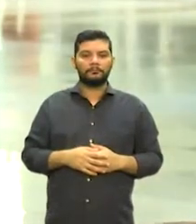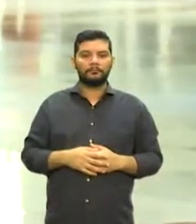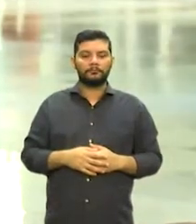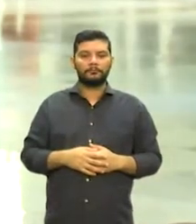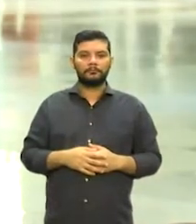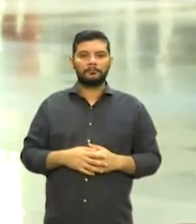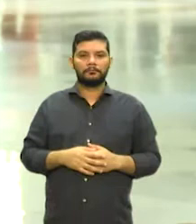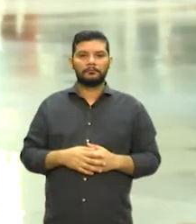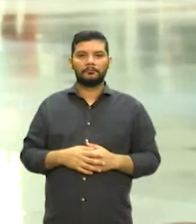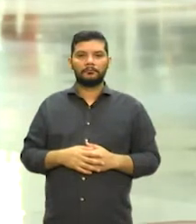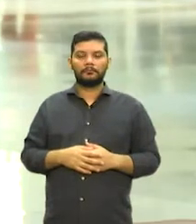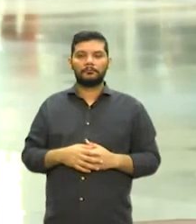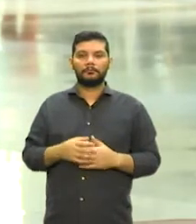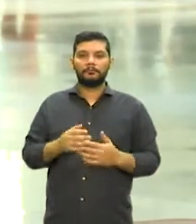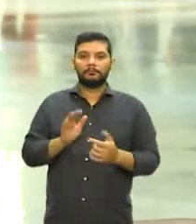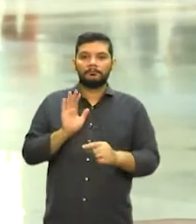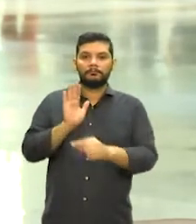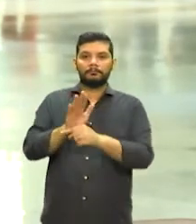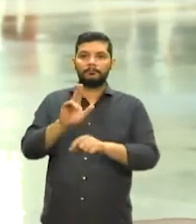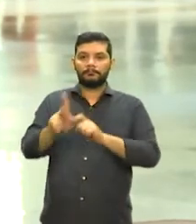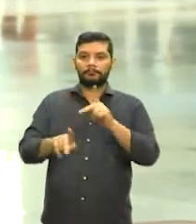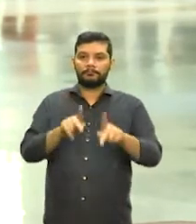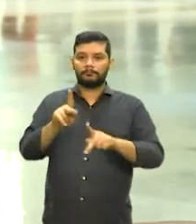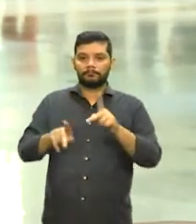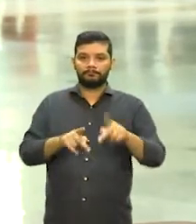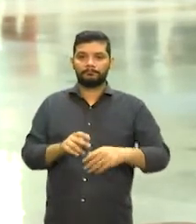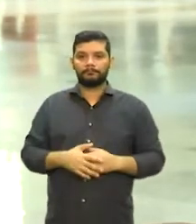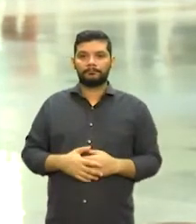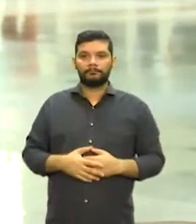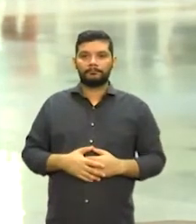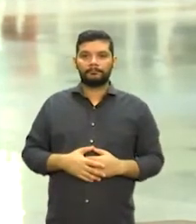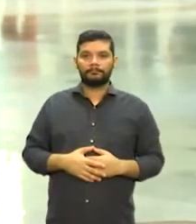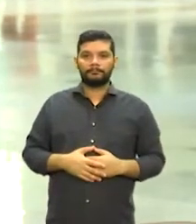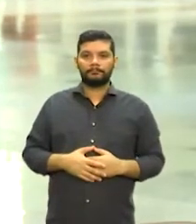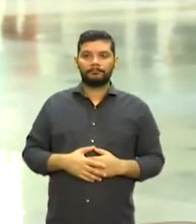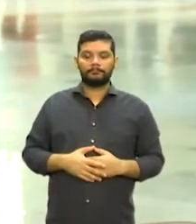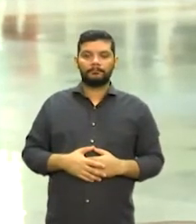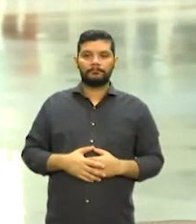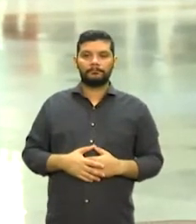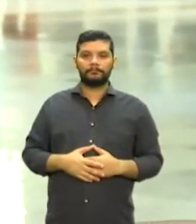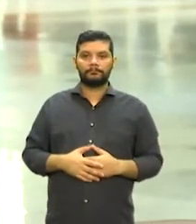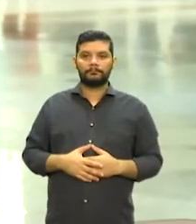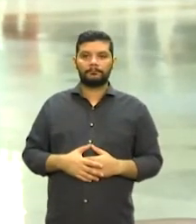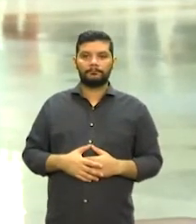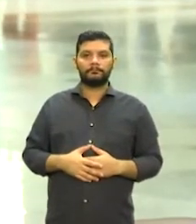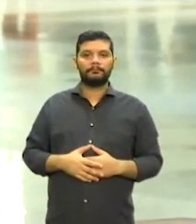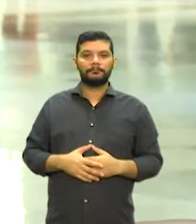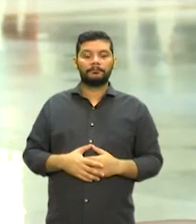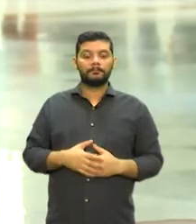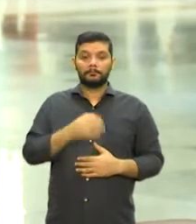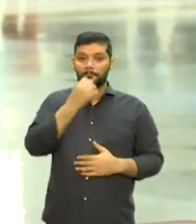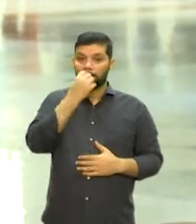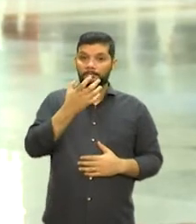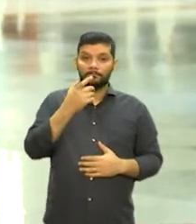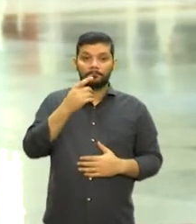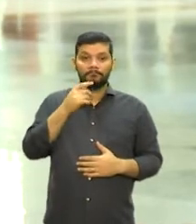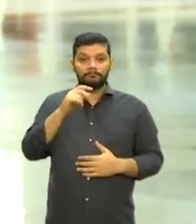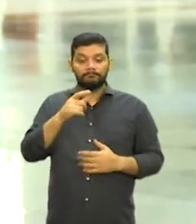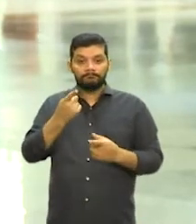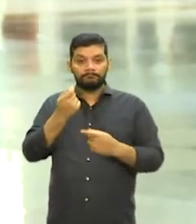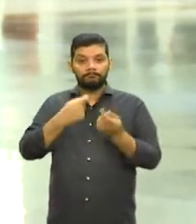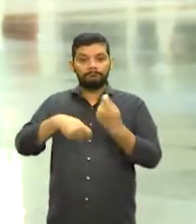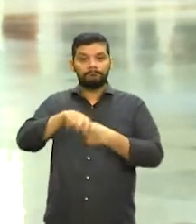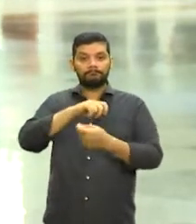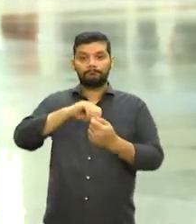população, o quanto é importante esse mercado, até do ponto de vista econômico, para o